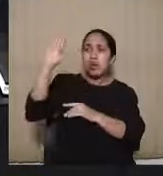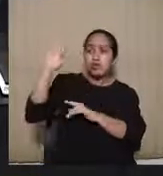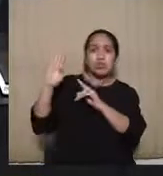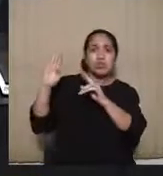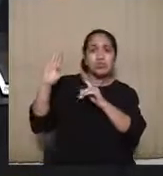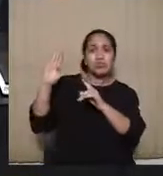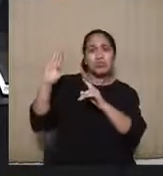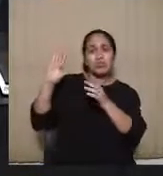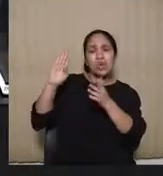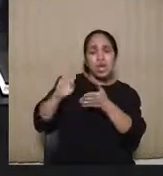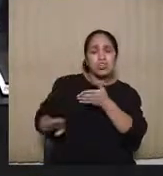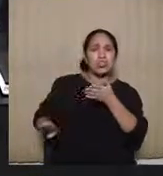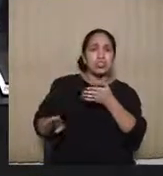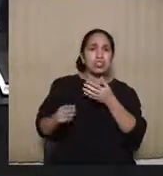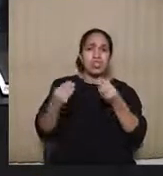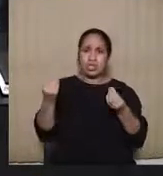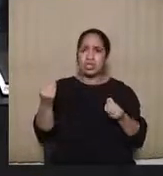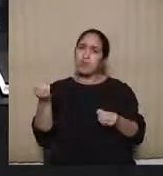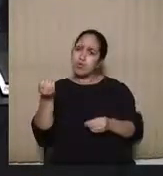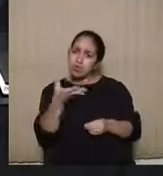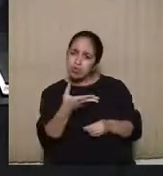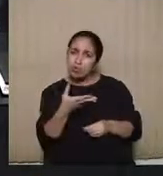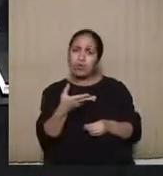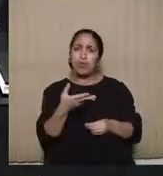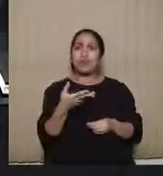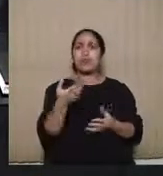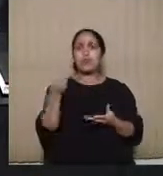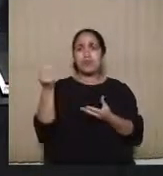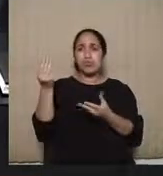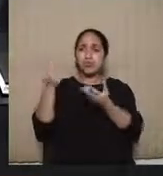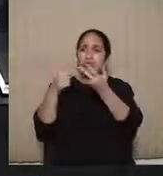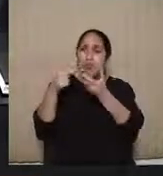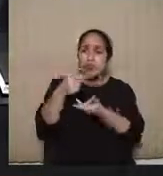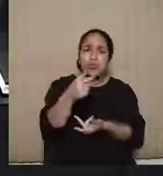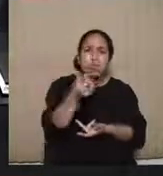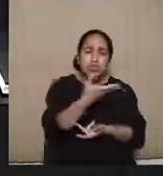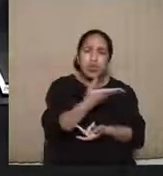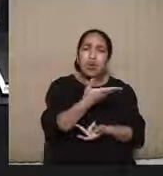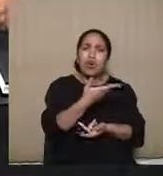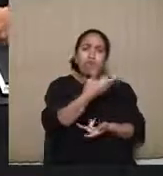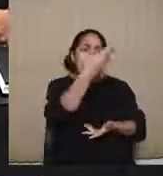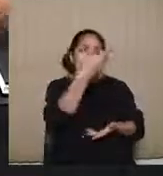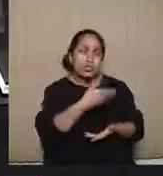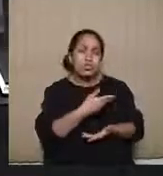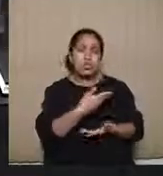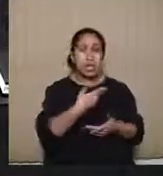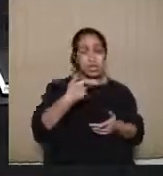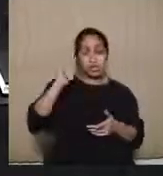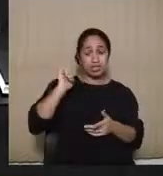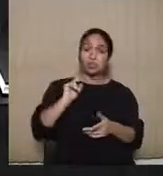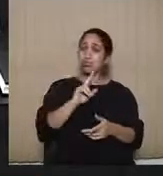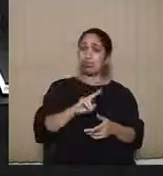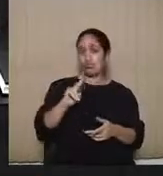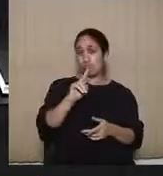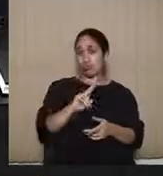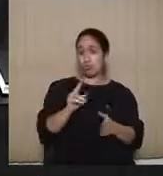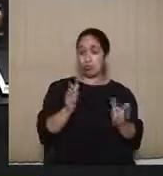se ele pode inovar, no parecer, se ele pode trazer elementos novos que não foram alegados ali,